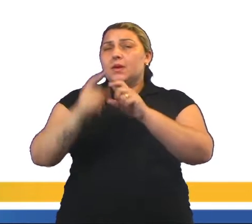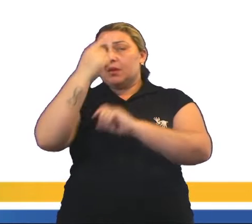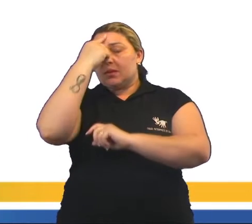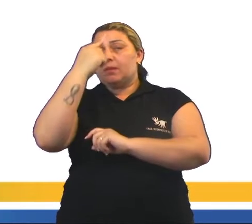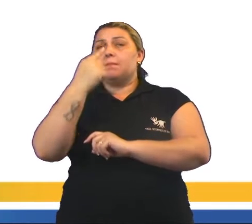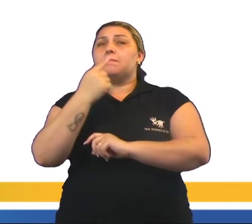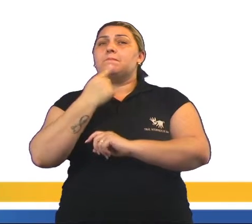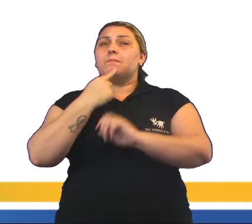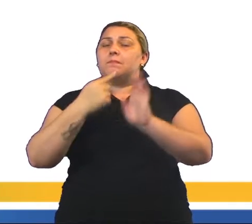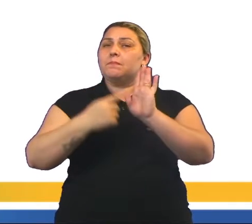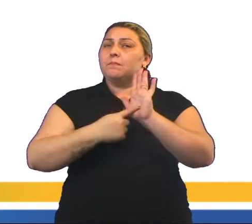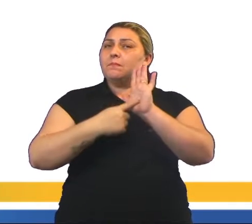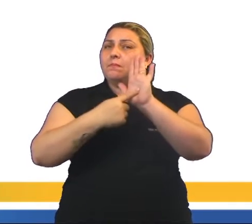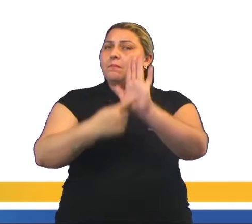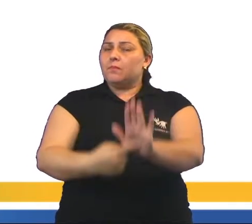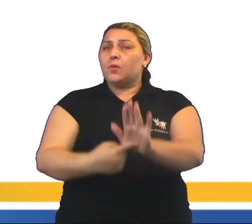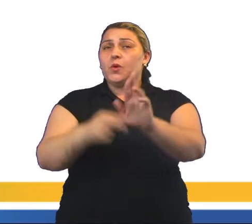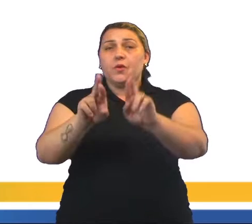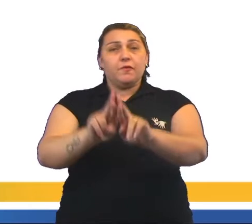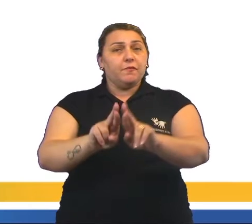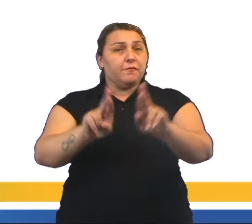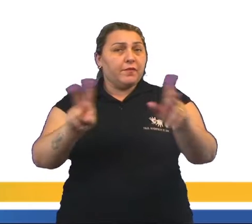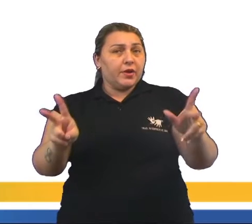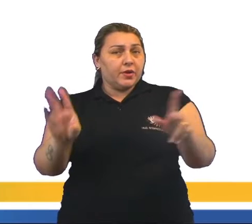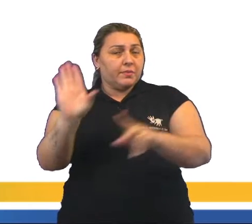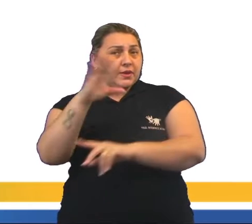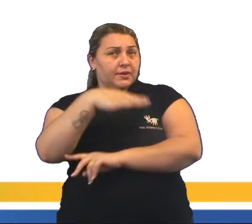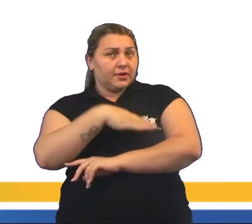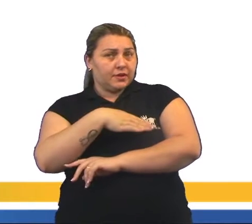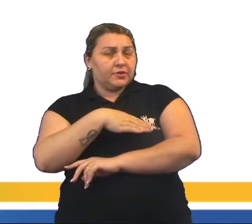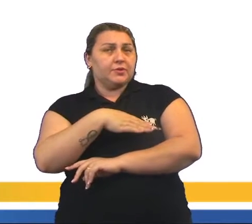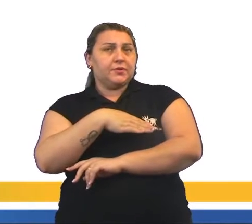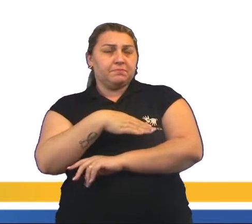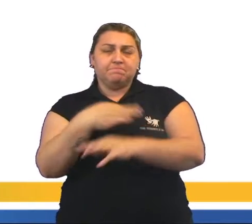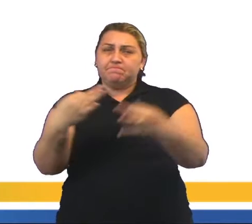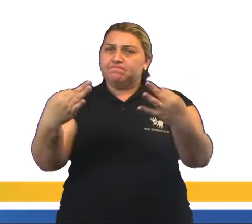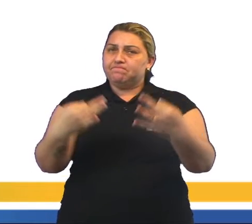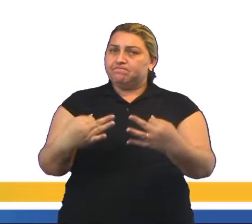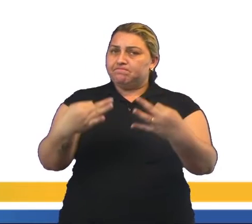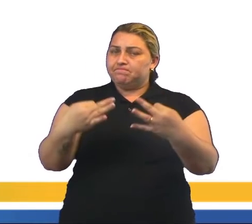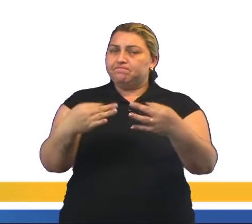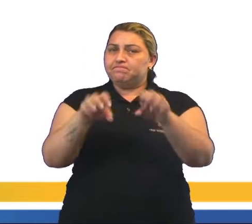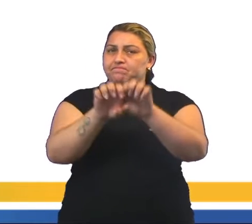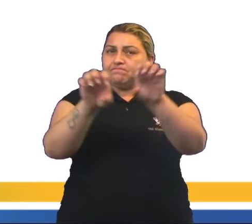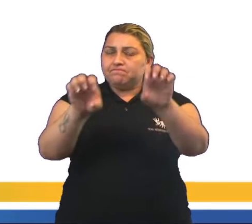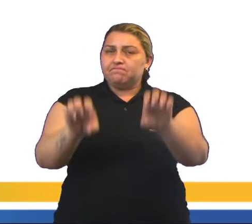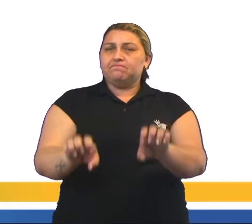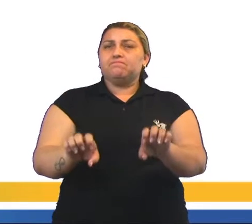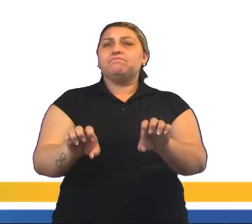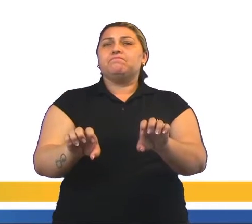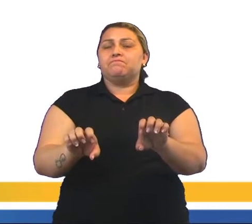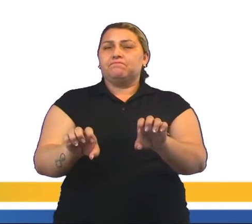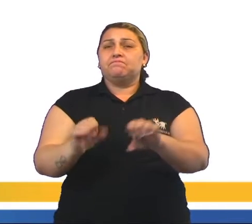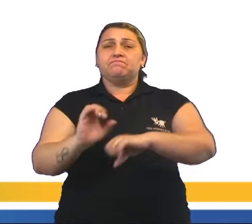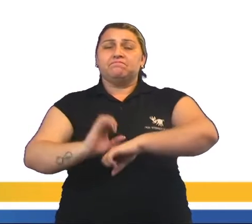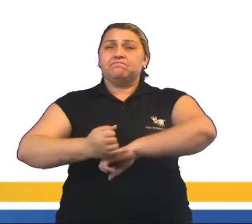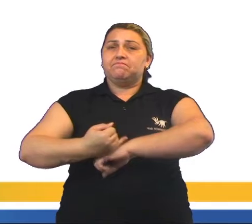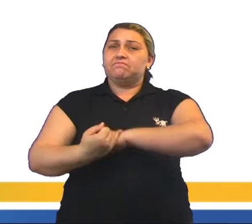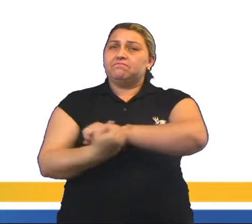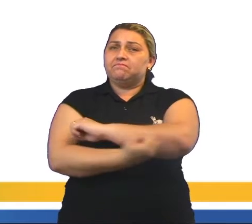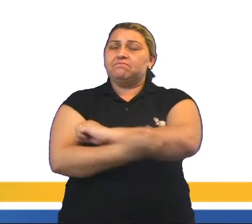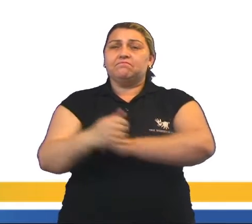ela também mostra um cenário completamente diferente. Uma cidade muito bem estruturada, limpa,